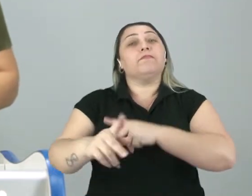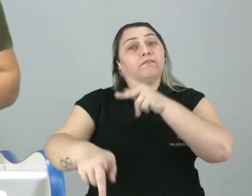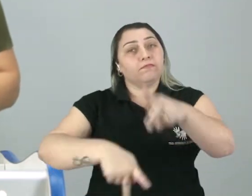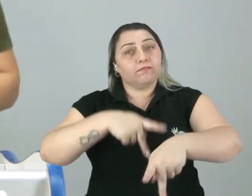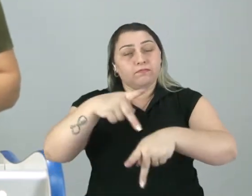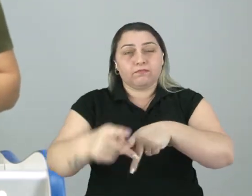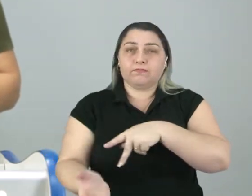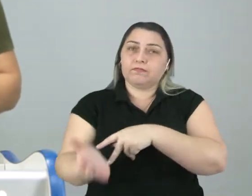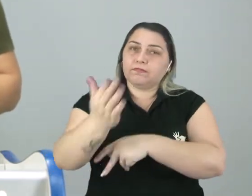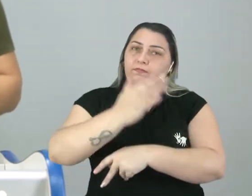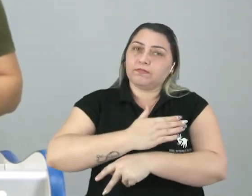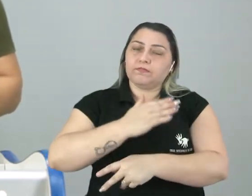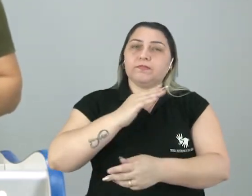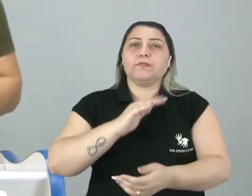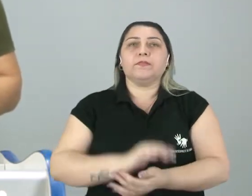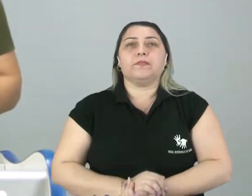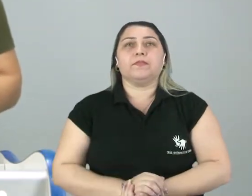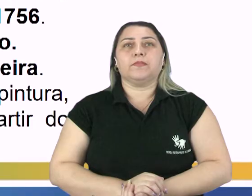povo. Vamos lá?